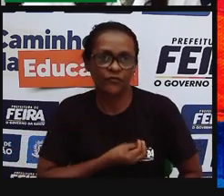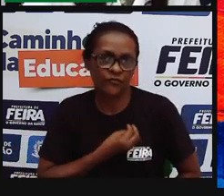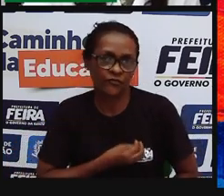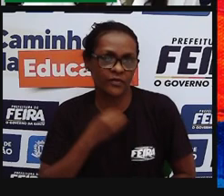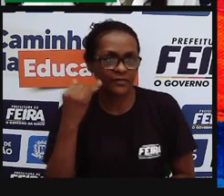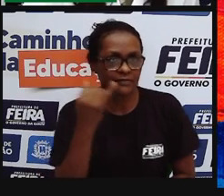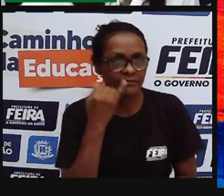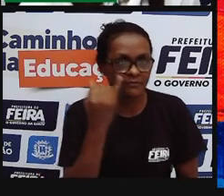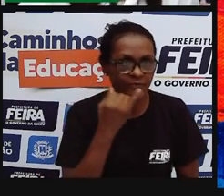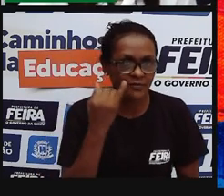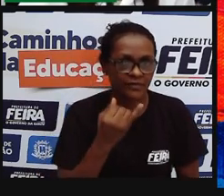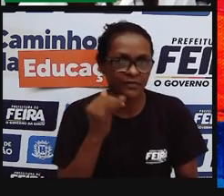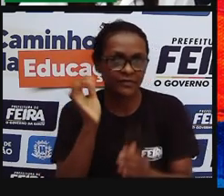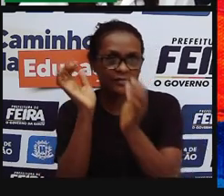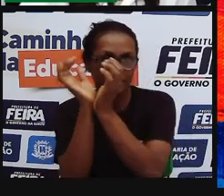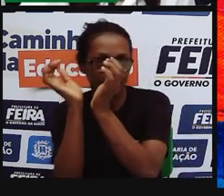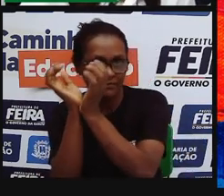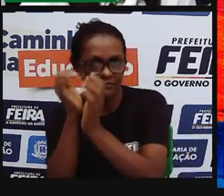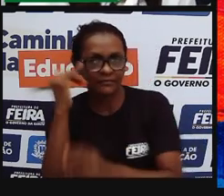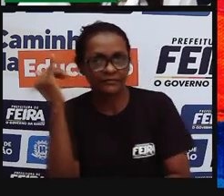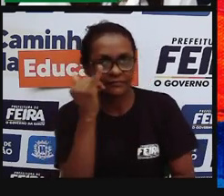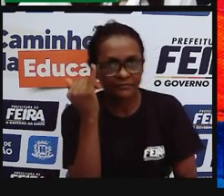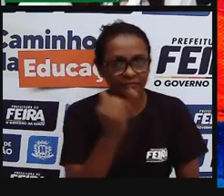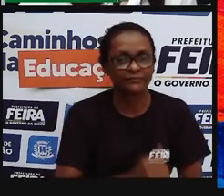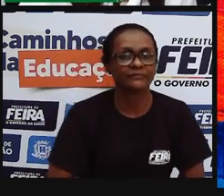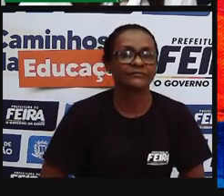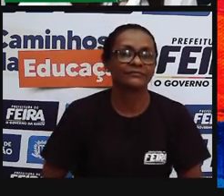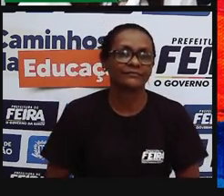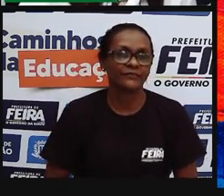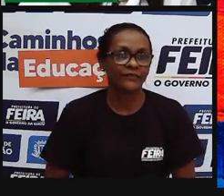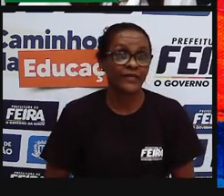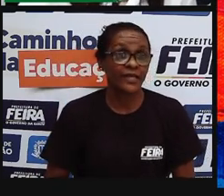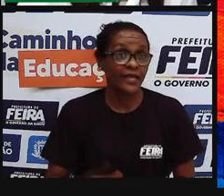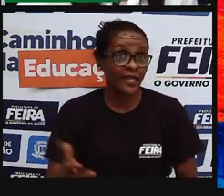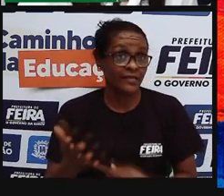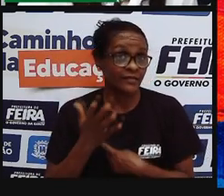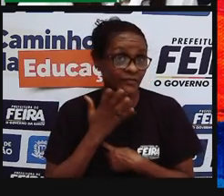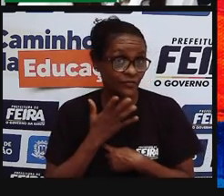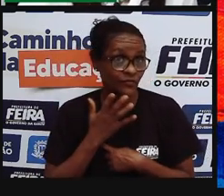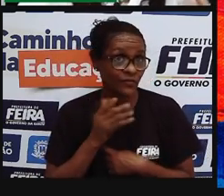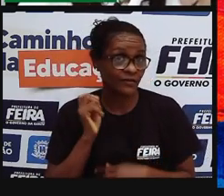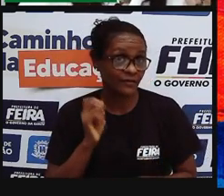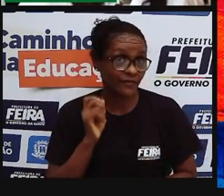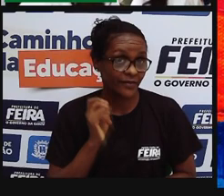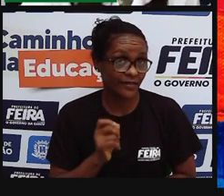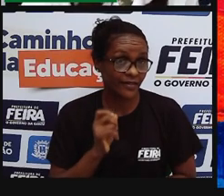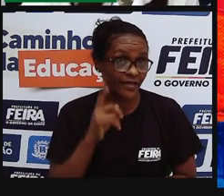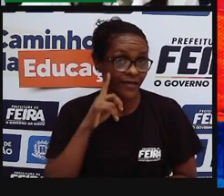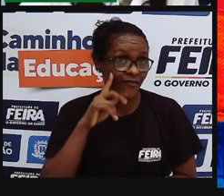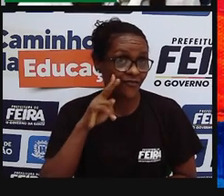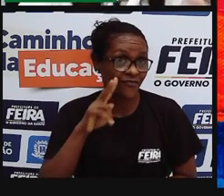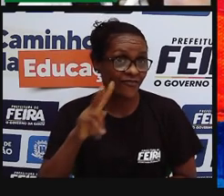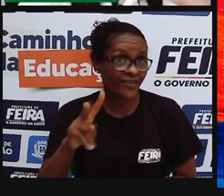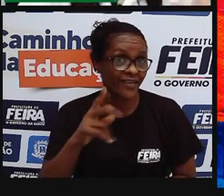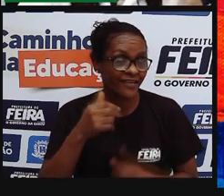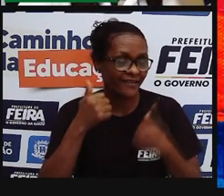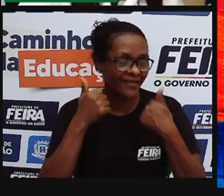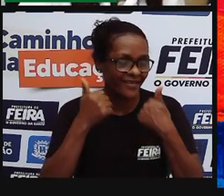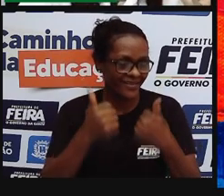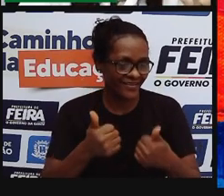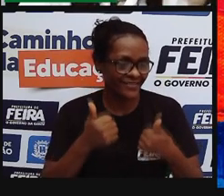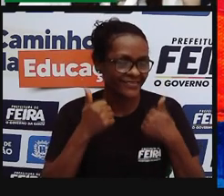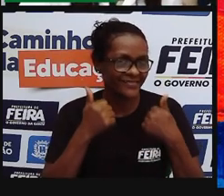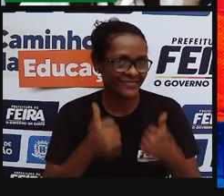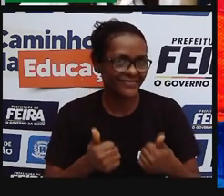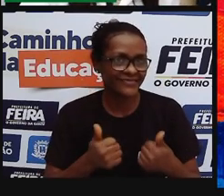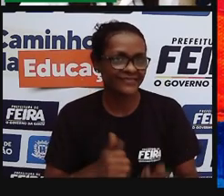determinada região, isso faz com que a gente, então, classifique como um bioma, e a gente, então, e